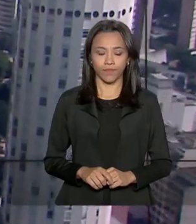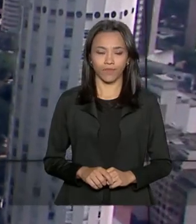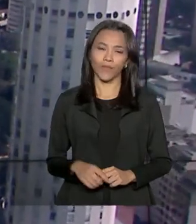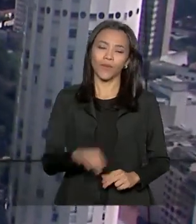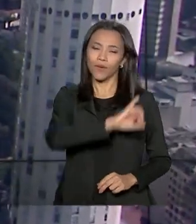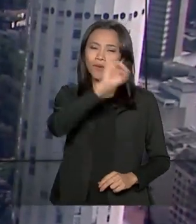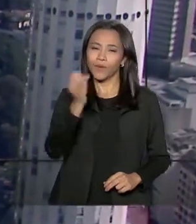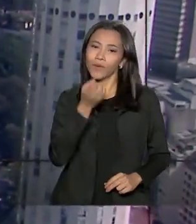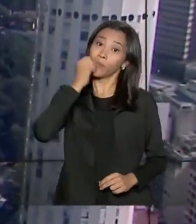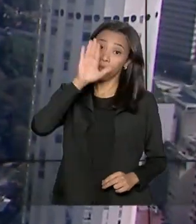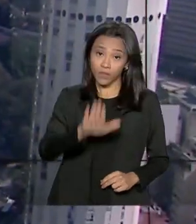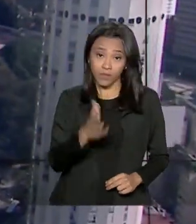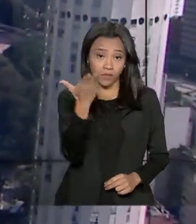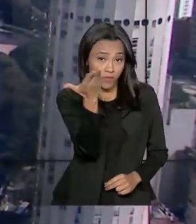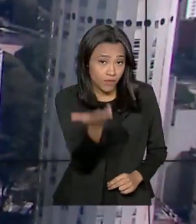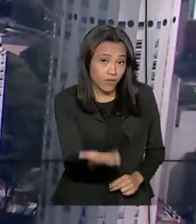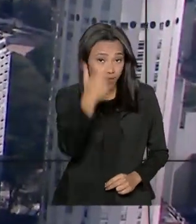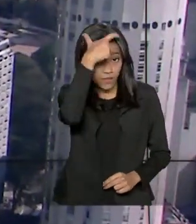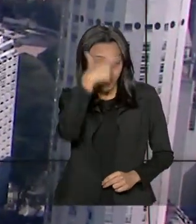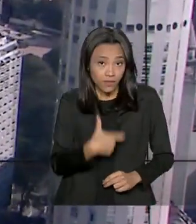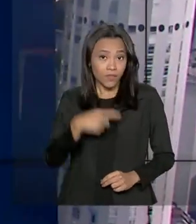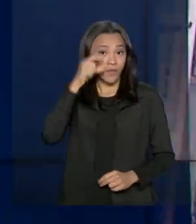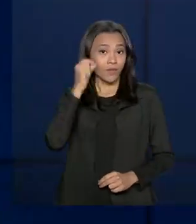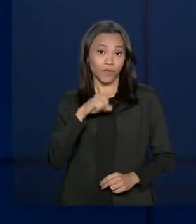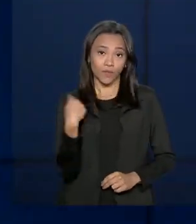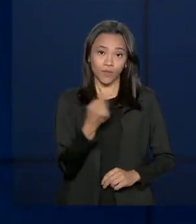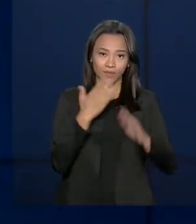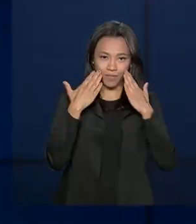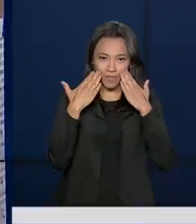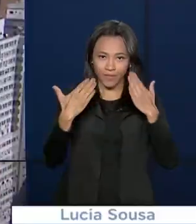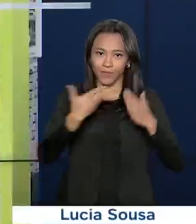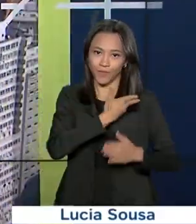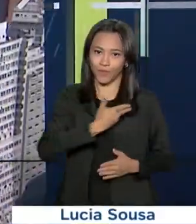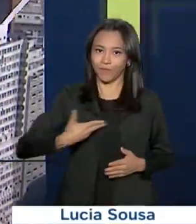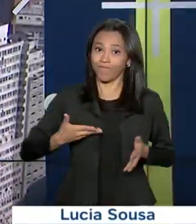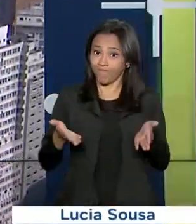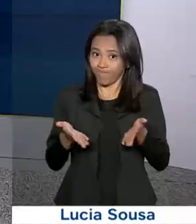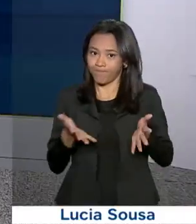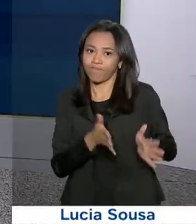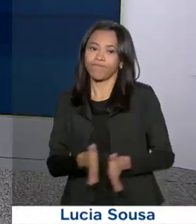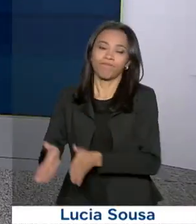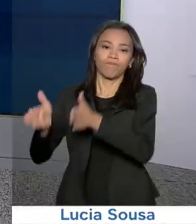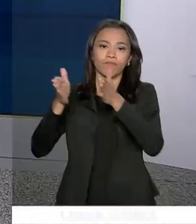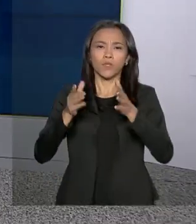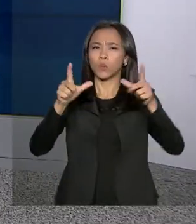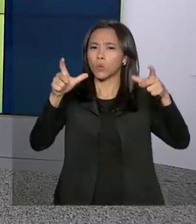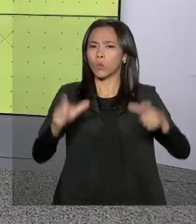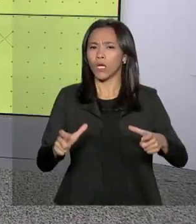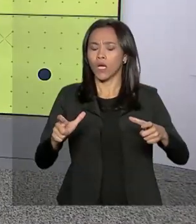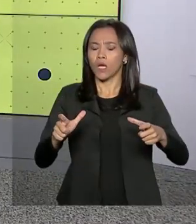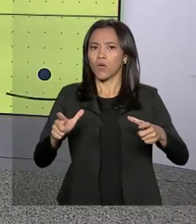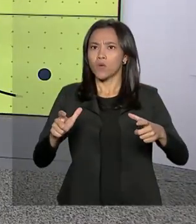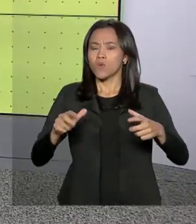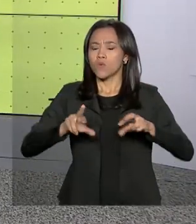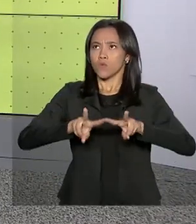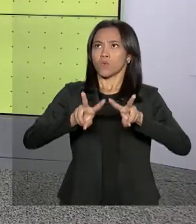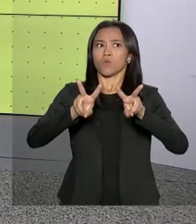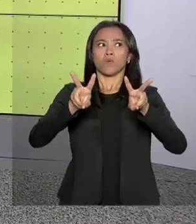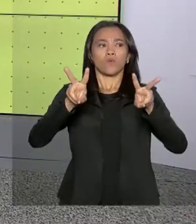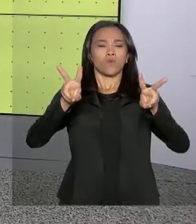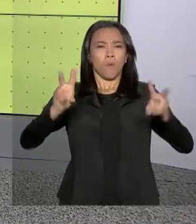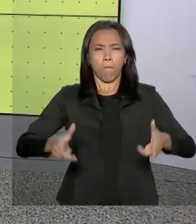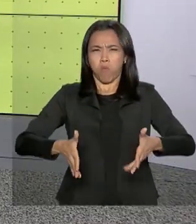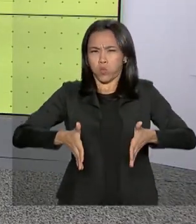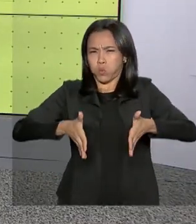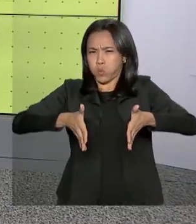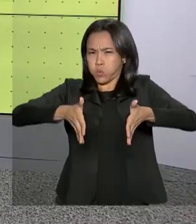Olá, boa tarde para você. Eu sou Roberto Camargo e está no ar o Governo Agora. Um local que reúne a modernidade de